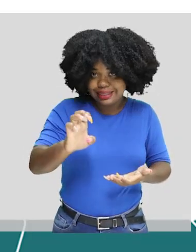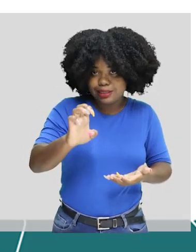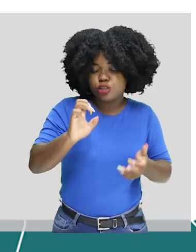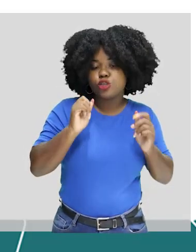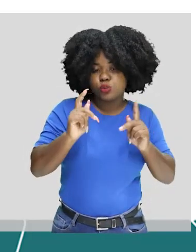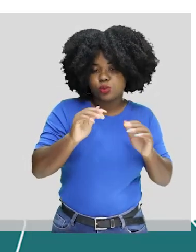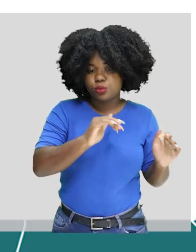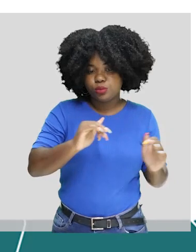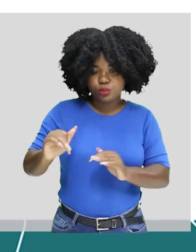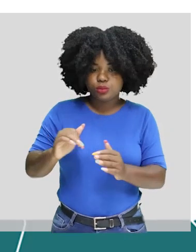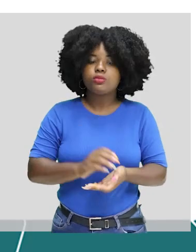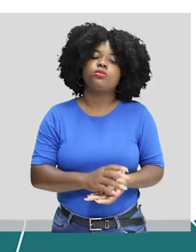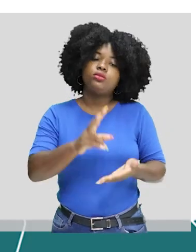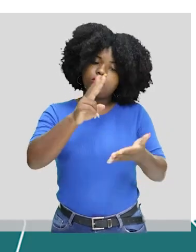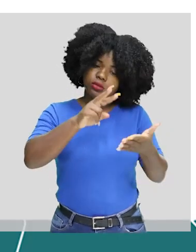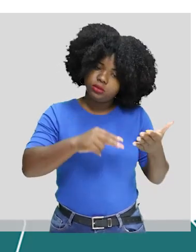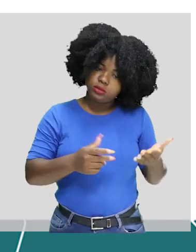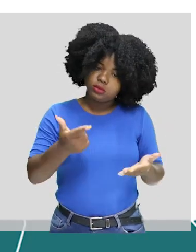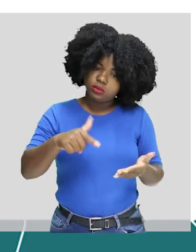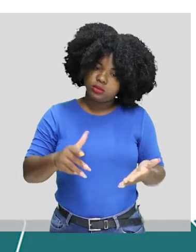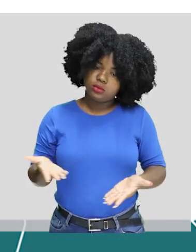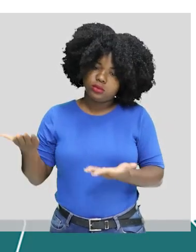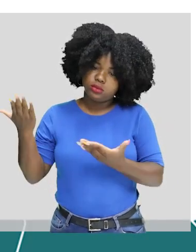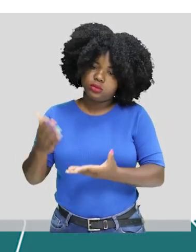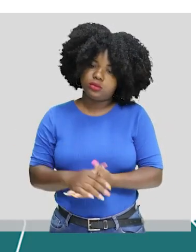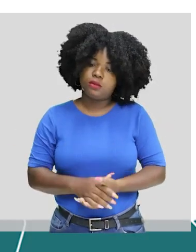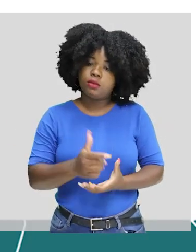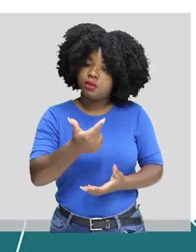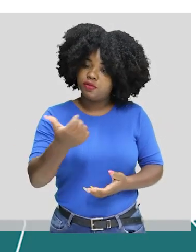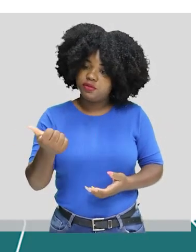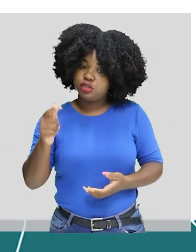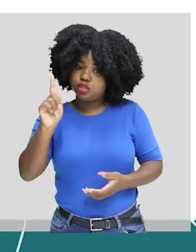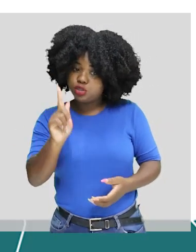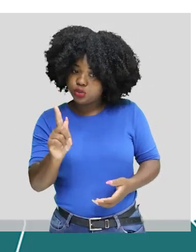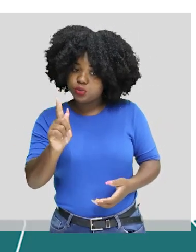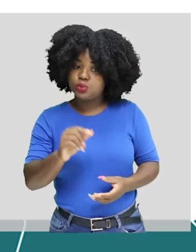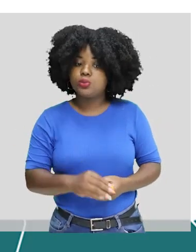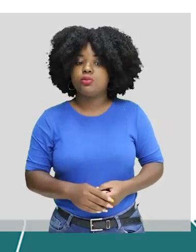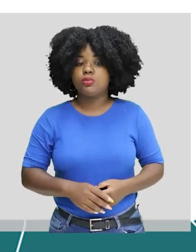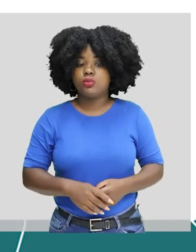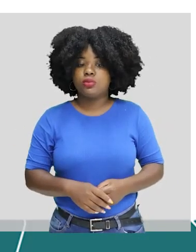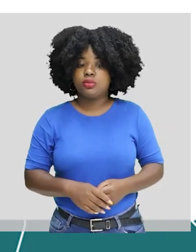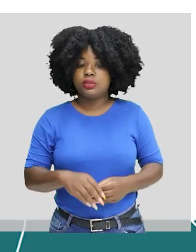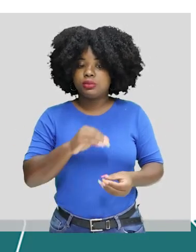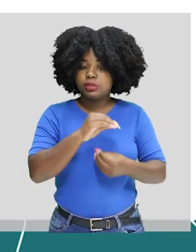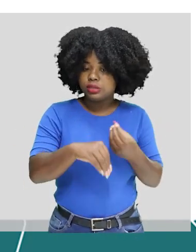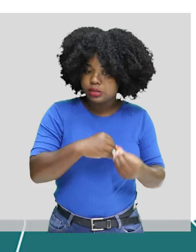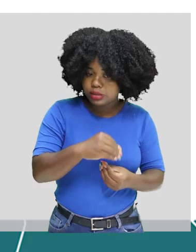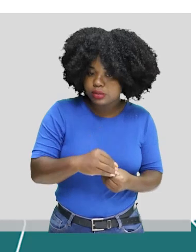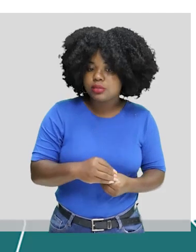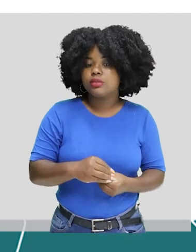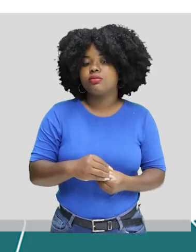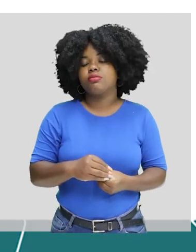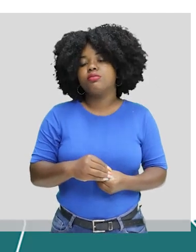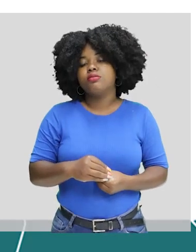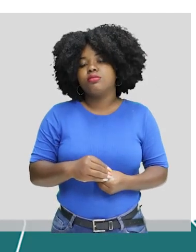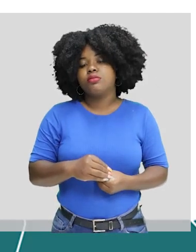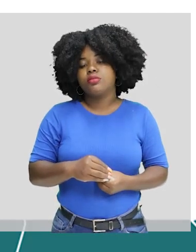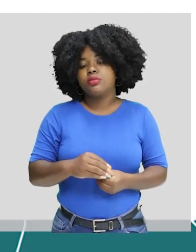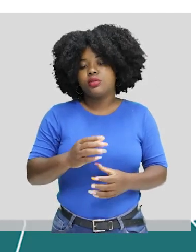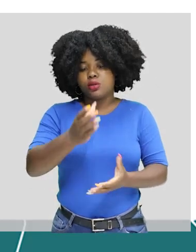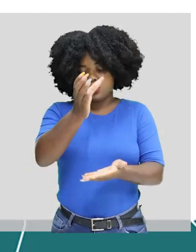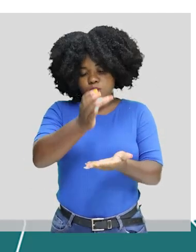em um recipiente fechado 21 gramas desse isótopo, ficando retidas no